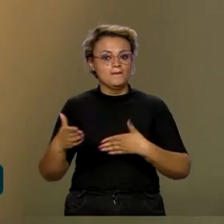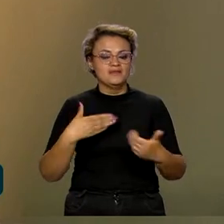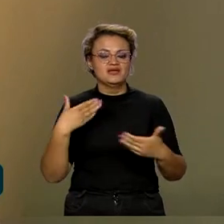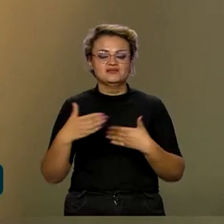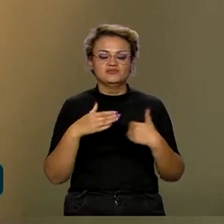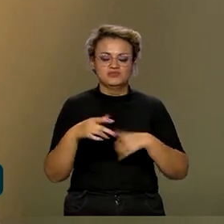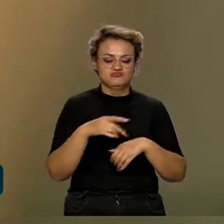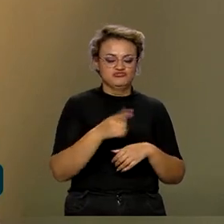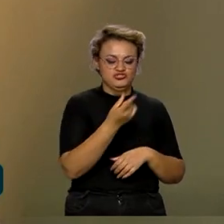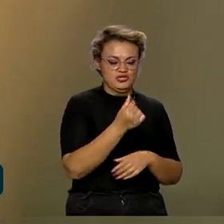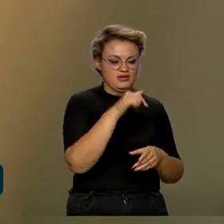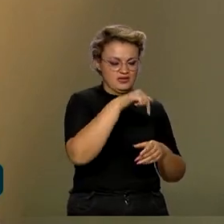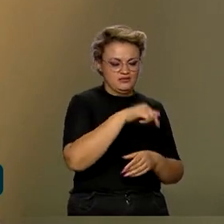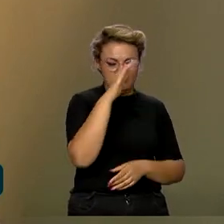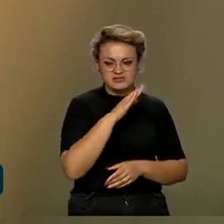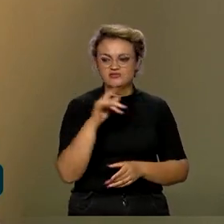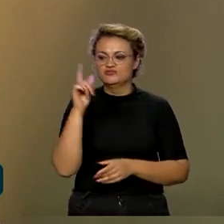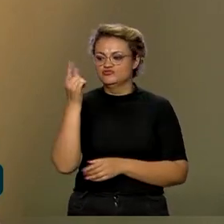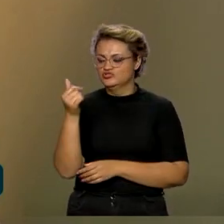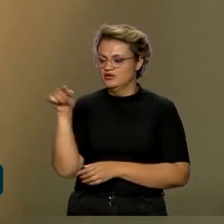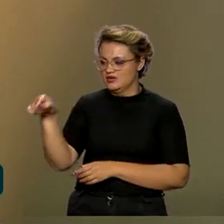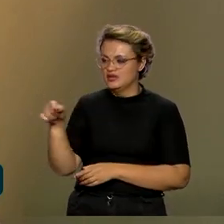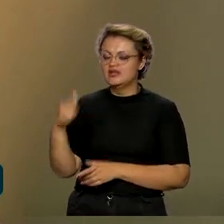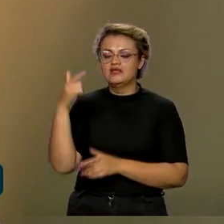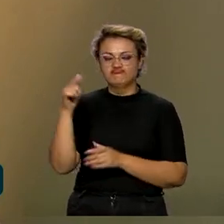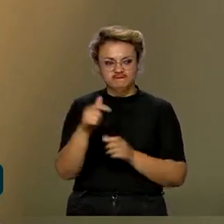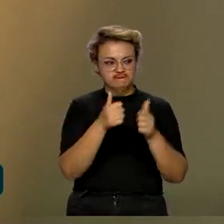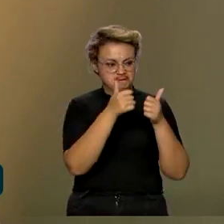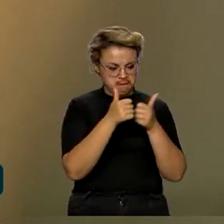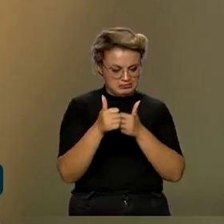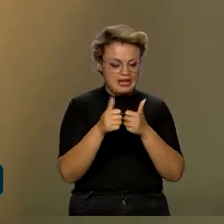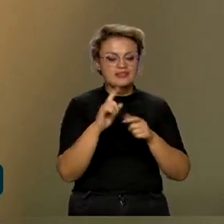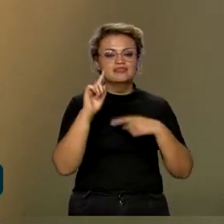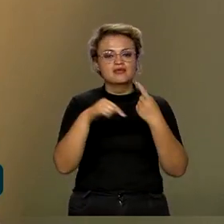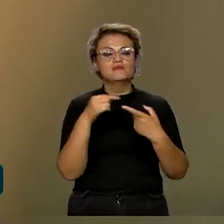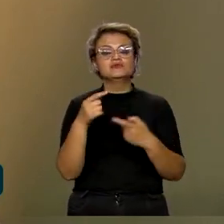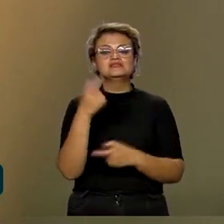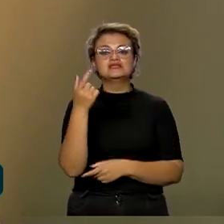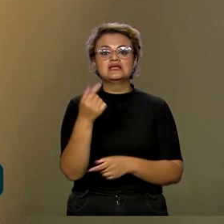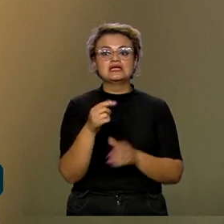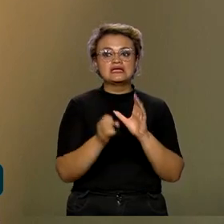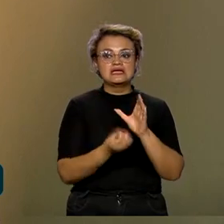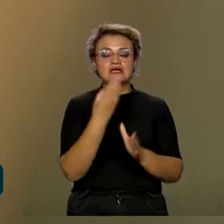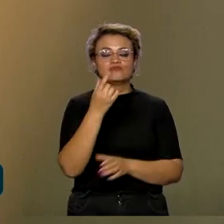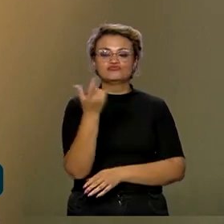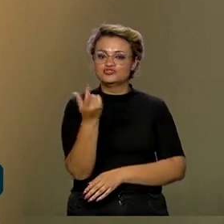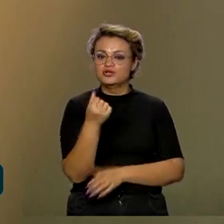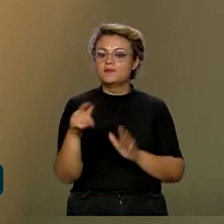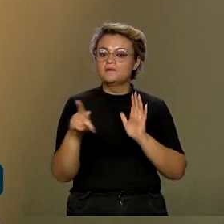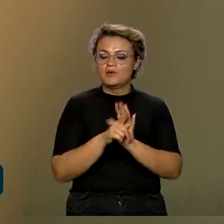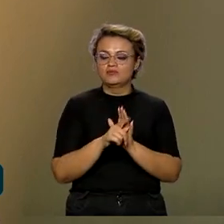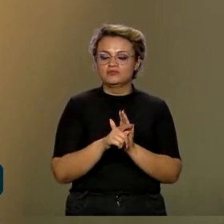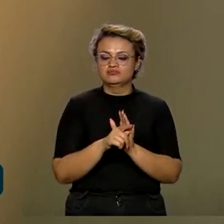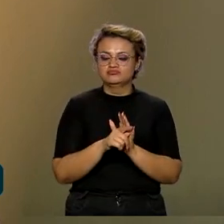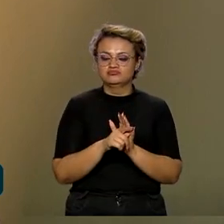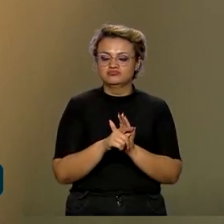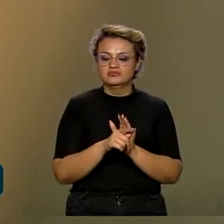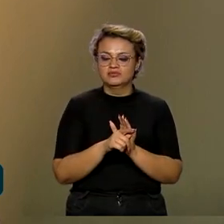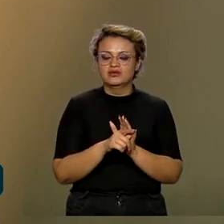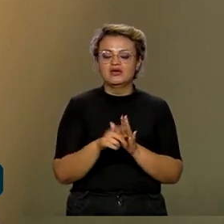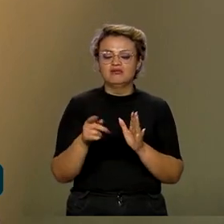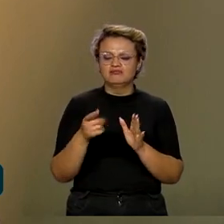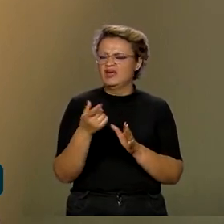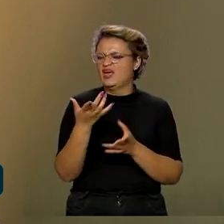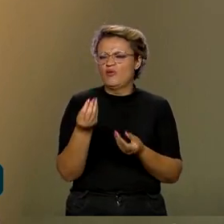inicialmente e depois, quem sabe, criar uma unidade que faria o comércio, não seria uma moeda em si conversível.